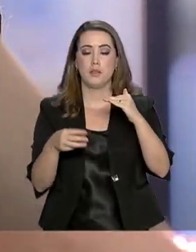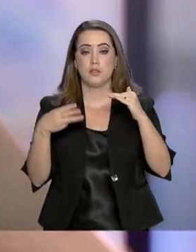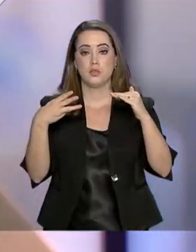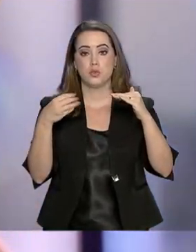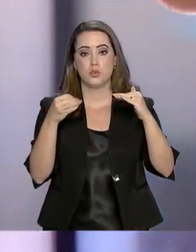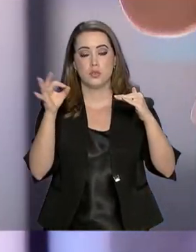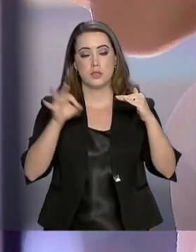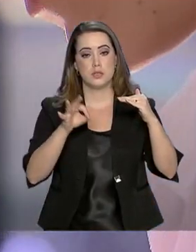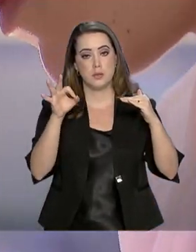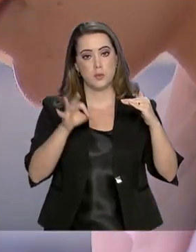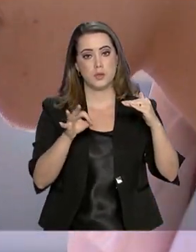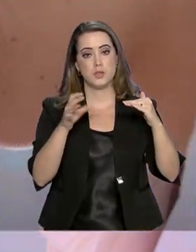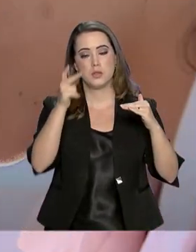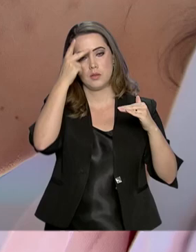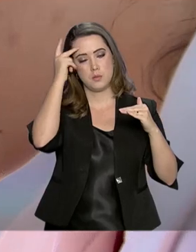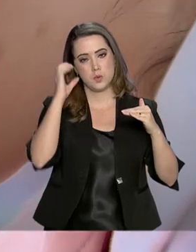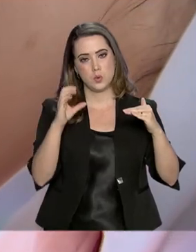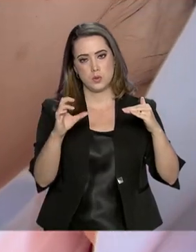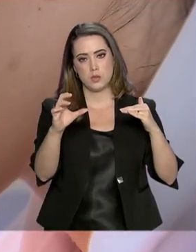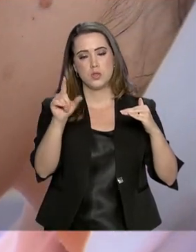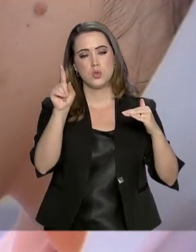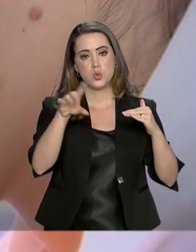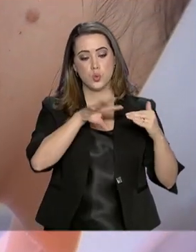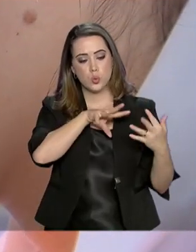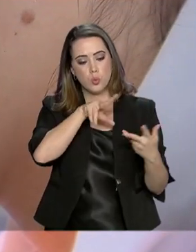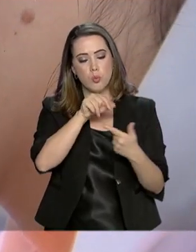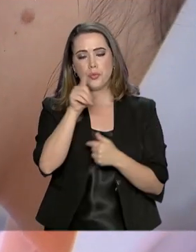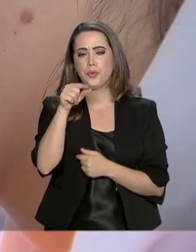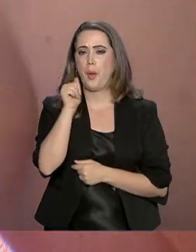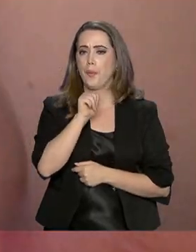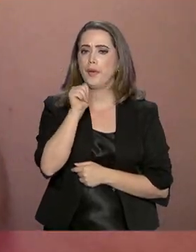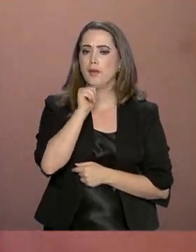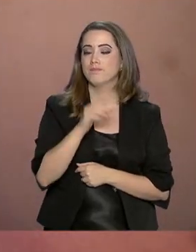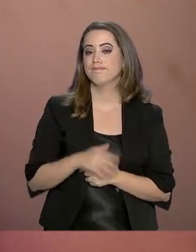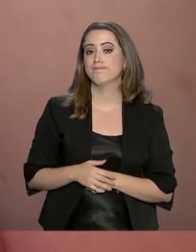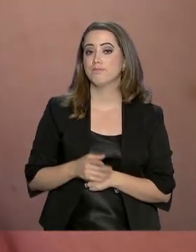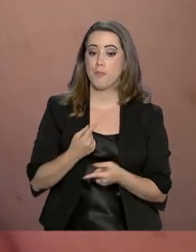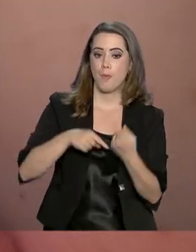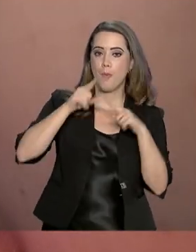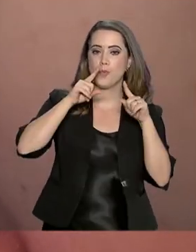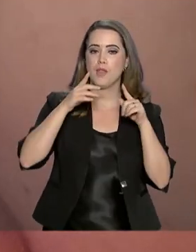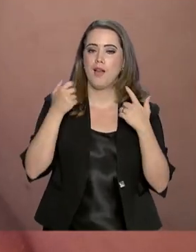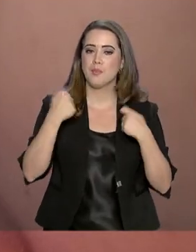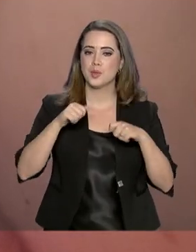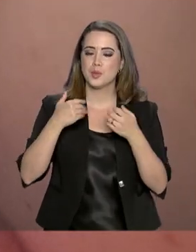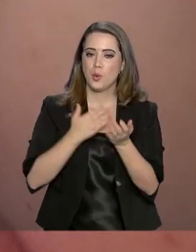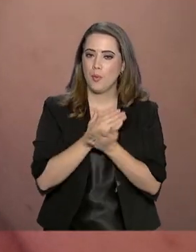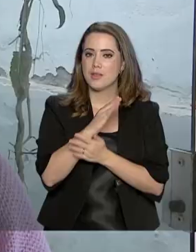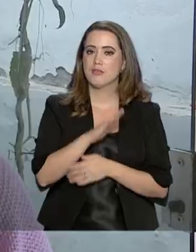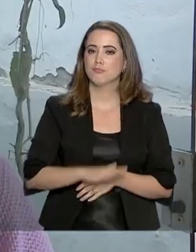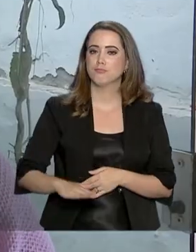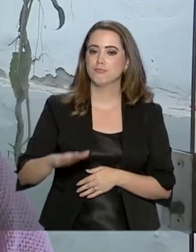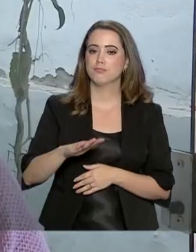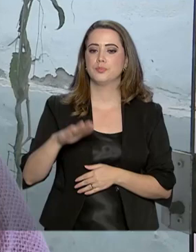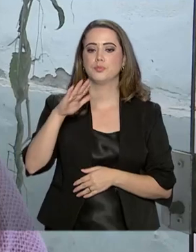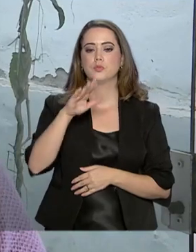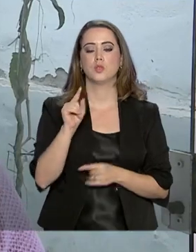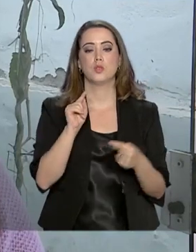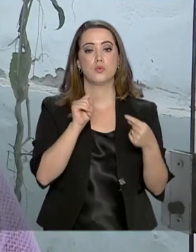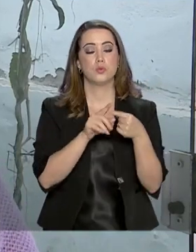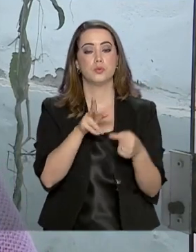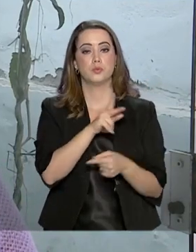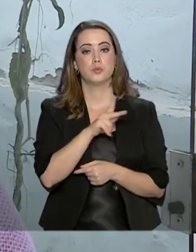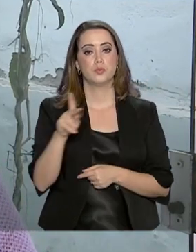dos pesquisadores no mundo são mulheres. E para mudar essa realidade, é preciso começar cedo. De acordo com a